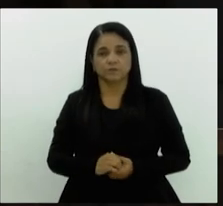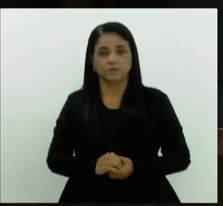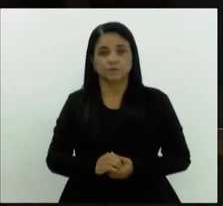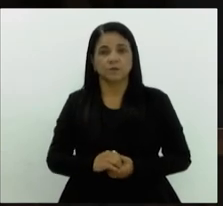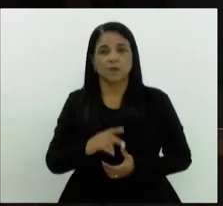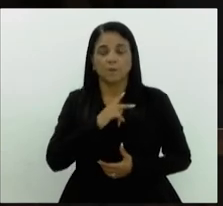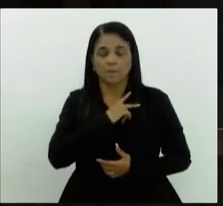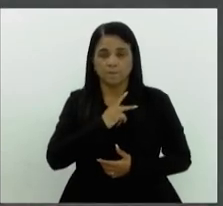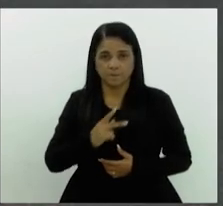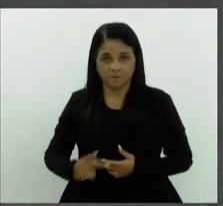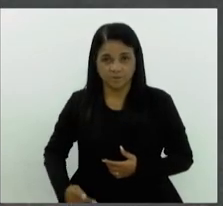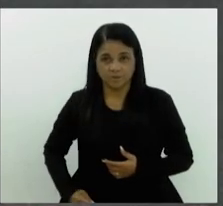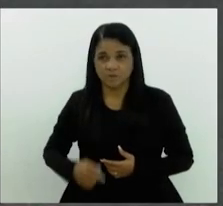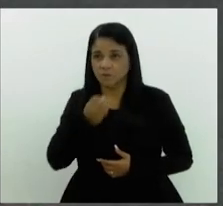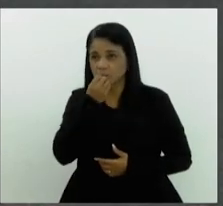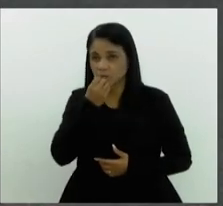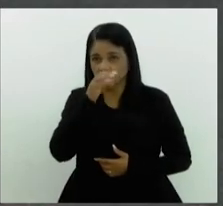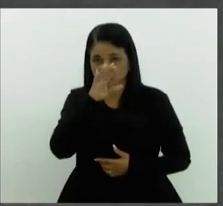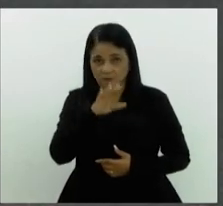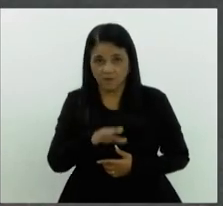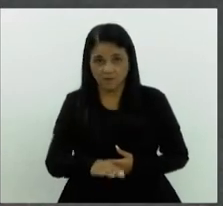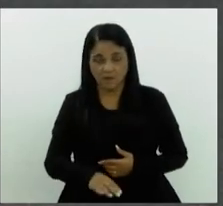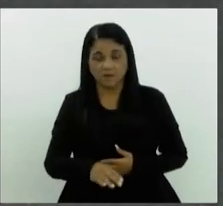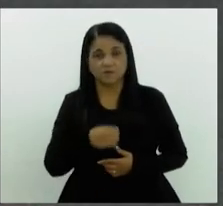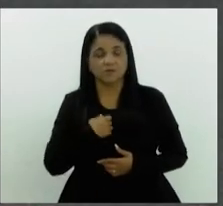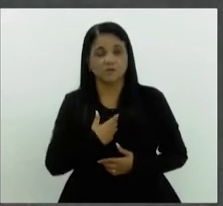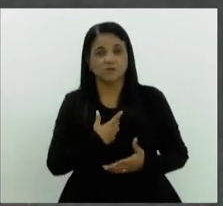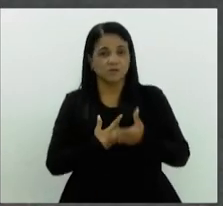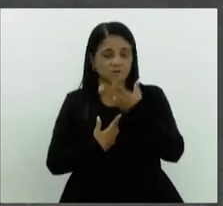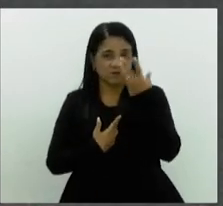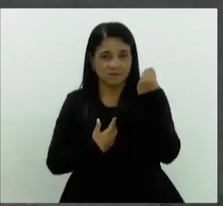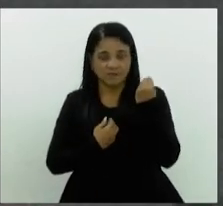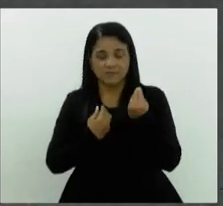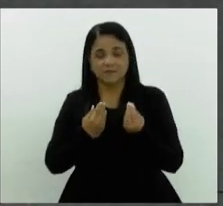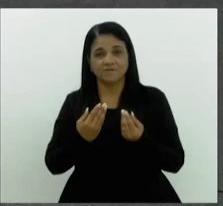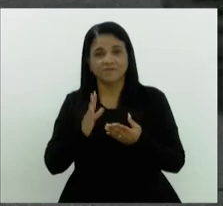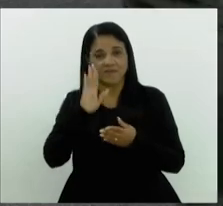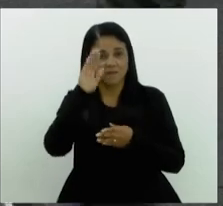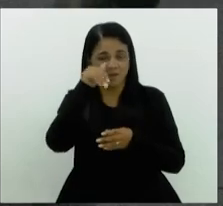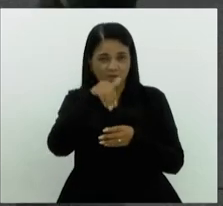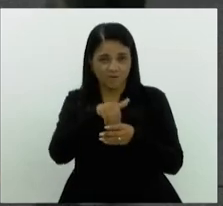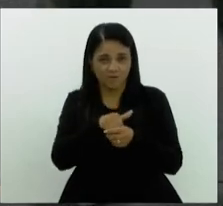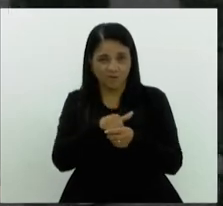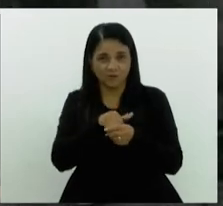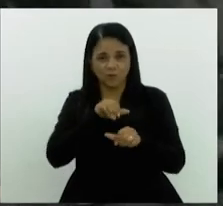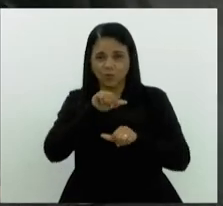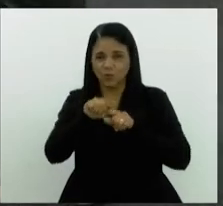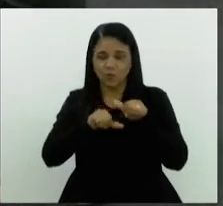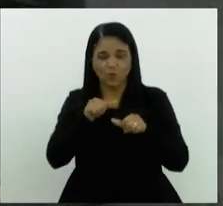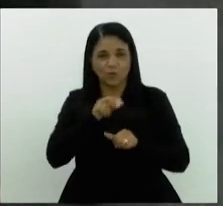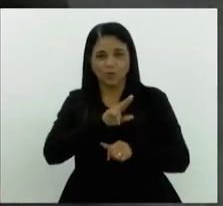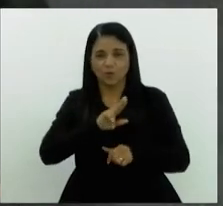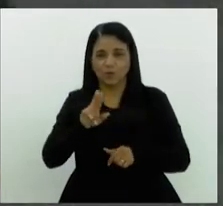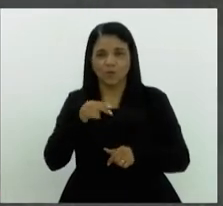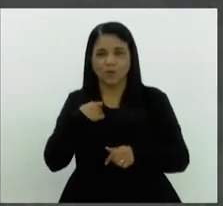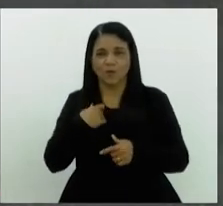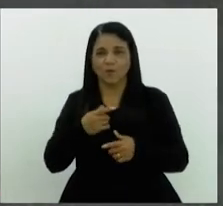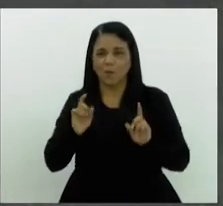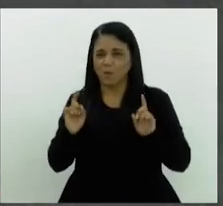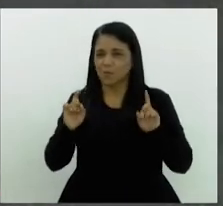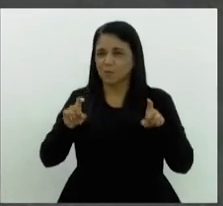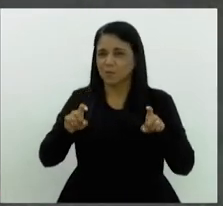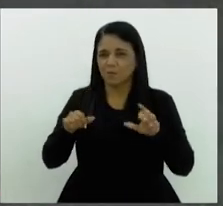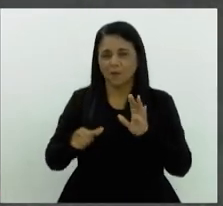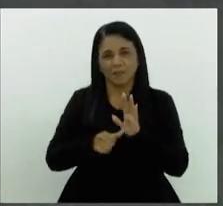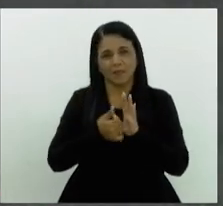Presidente, primeiro, boa tarde. Se eu tinha esquecido que eu queria encaminhar o voto, trocou meu nome, eu no primeiro mandato, acho que eu vou,